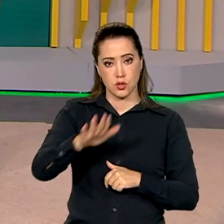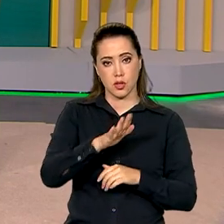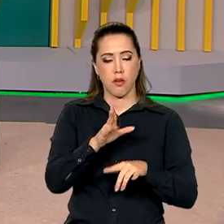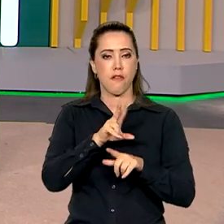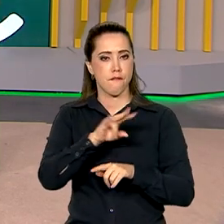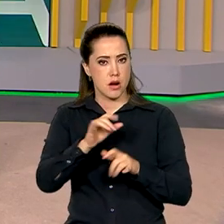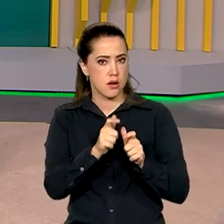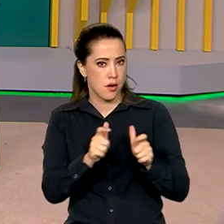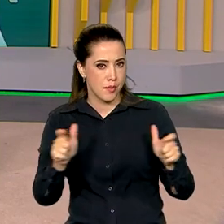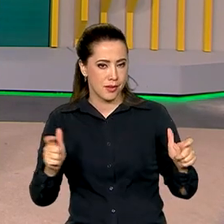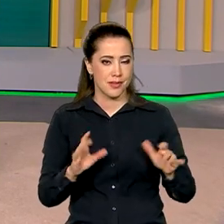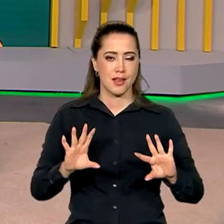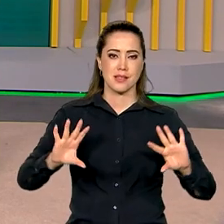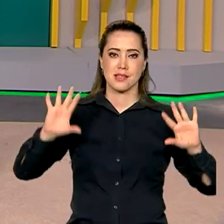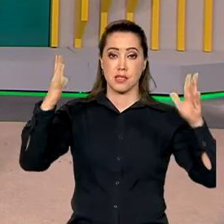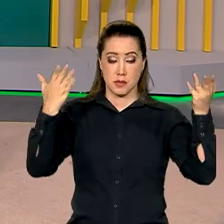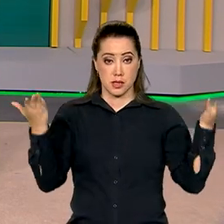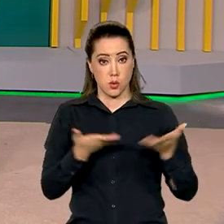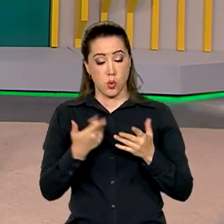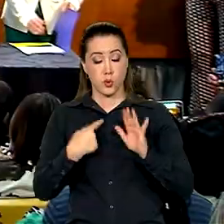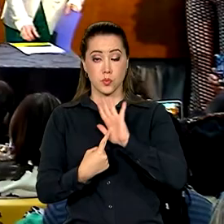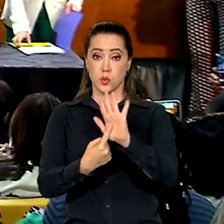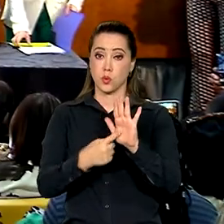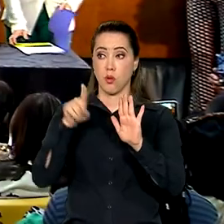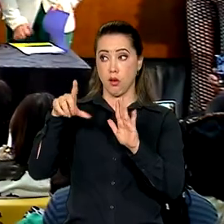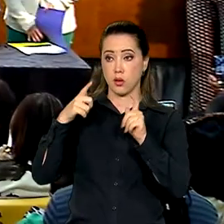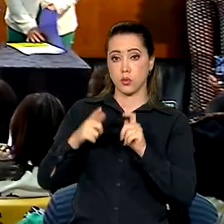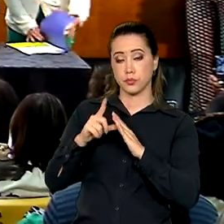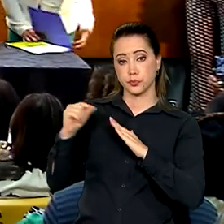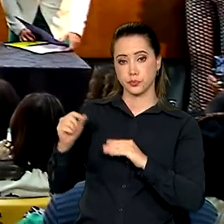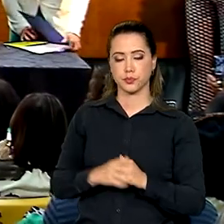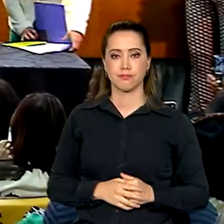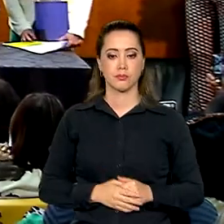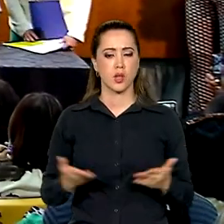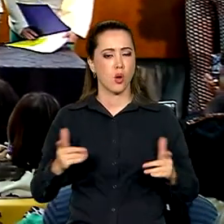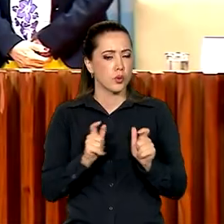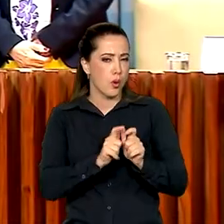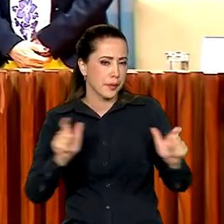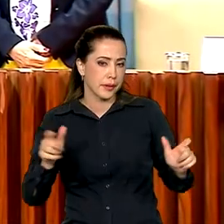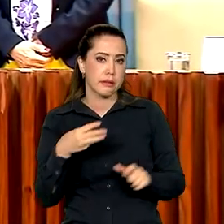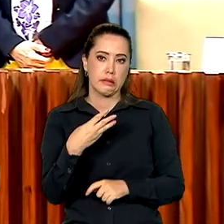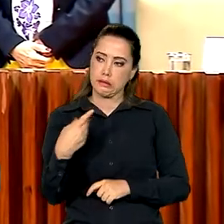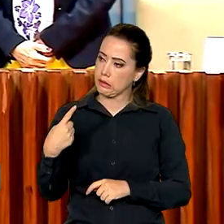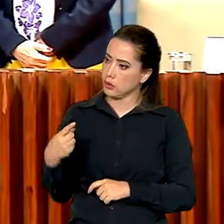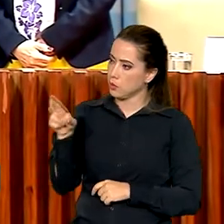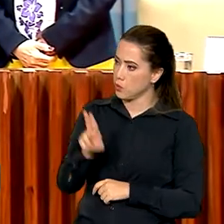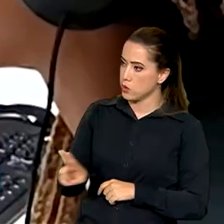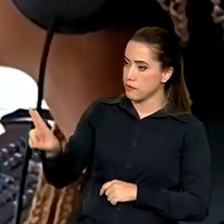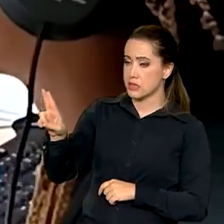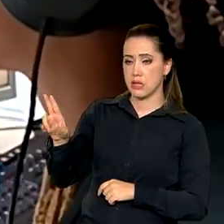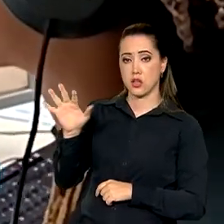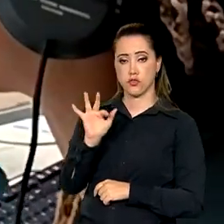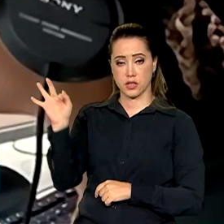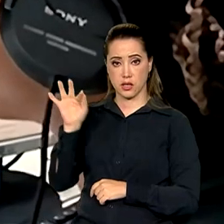uma cerimônia realizada no Palácio do Planalto. Com a expansão, 31 universidades federais passam a ser